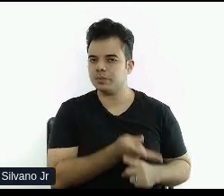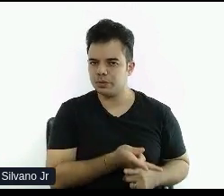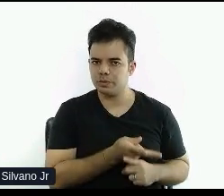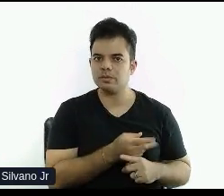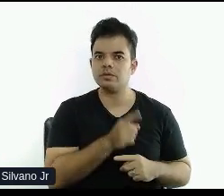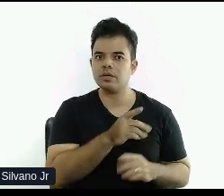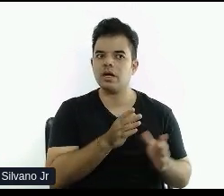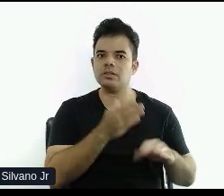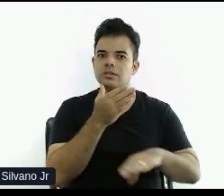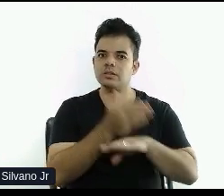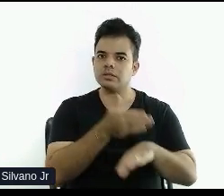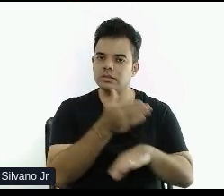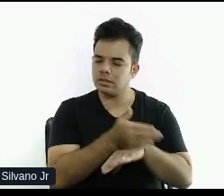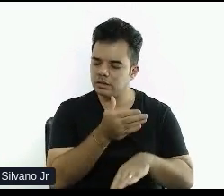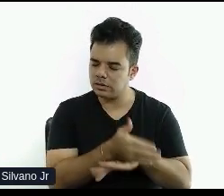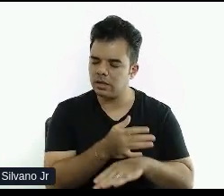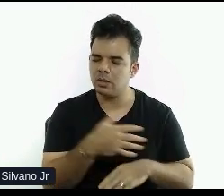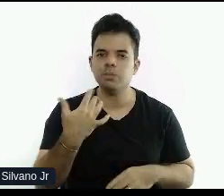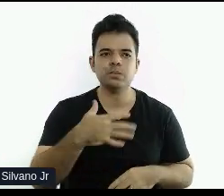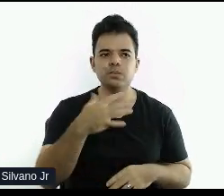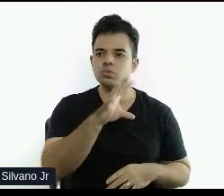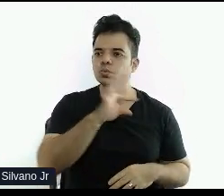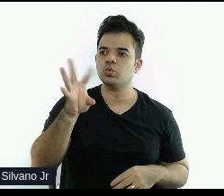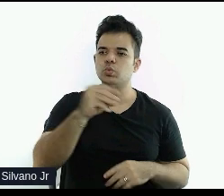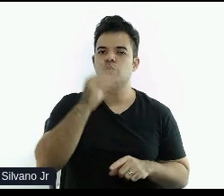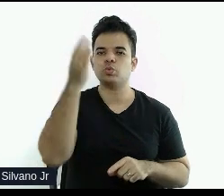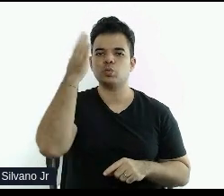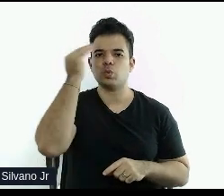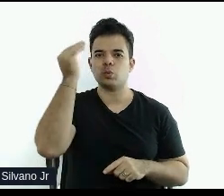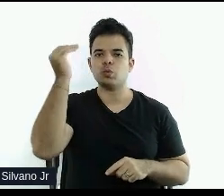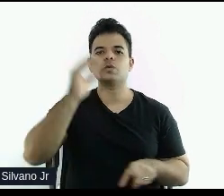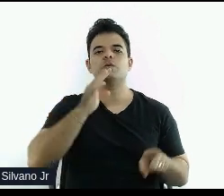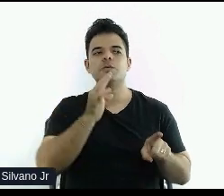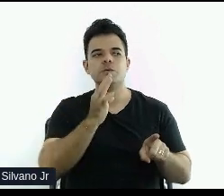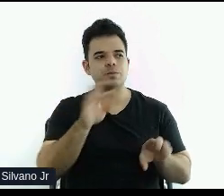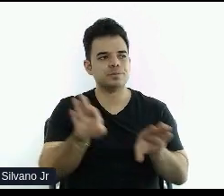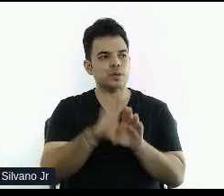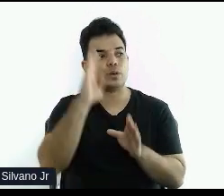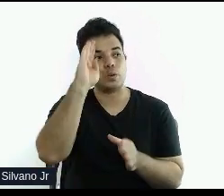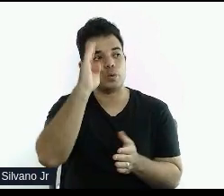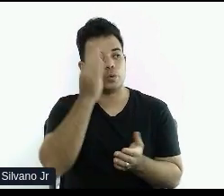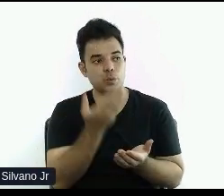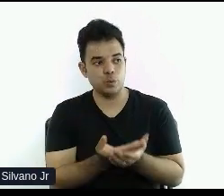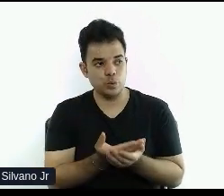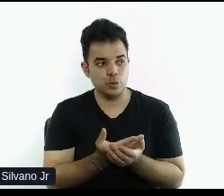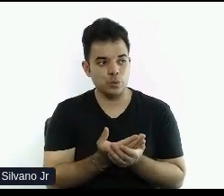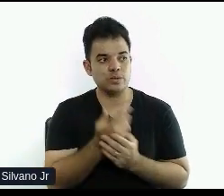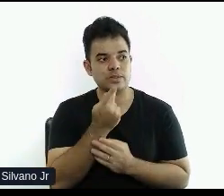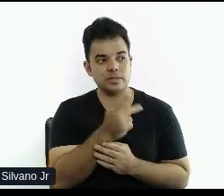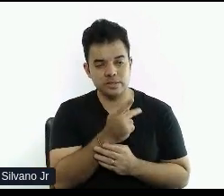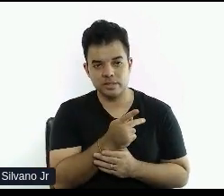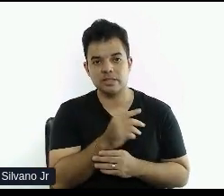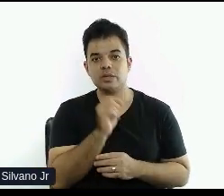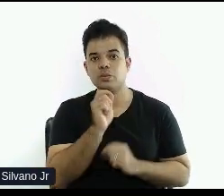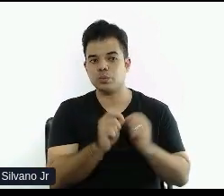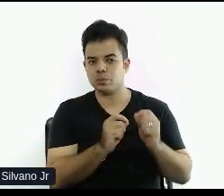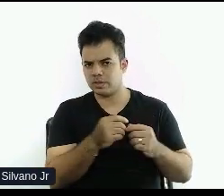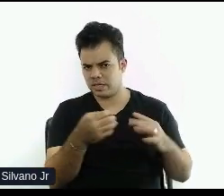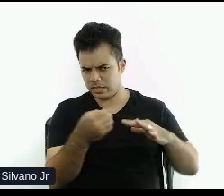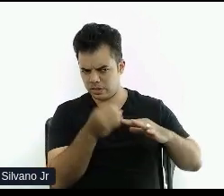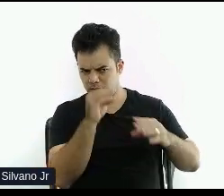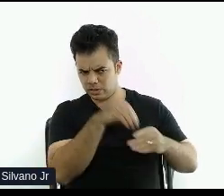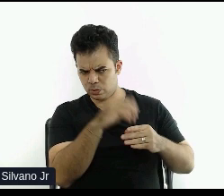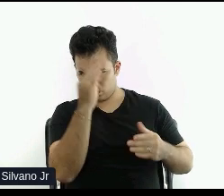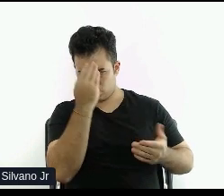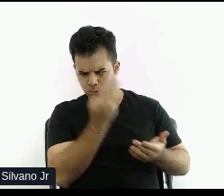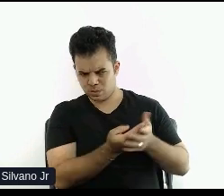acessado, que já tem uma autoridade, que já é reconhecido. E a confiança, aqueles dados que aquele site traz. Ele realmente, são confiáveis. Então, todos